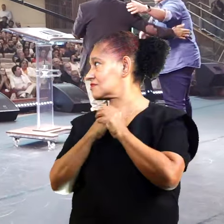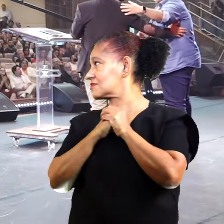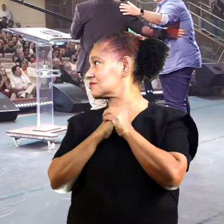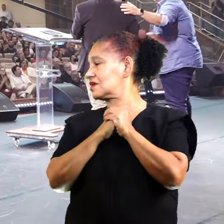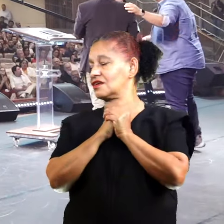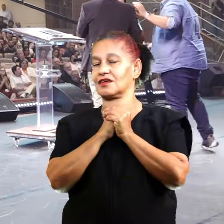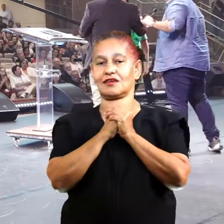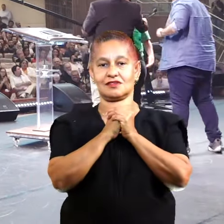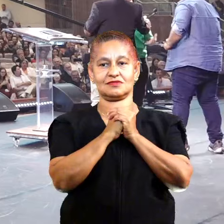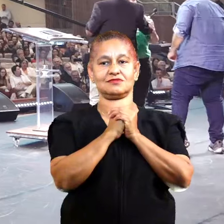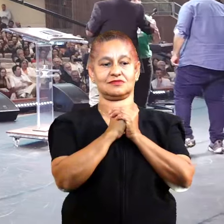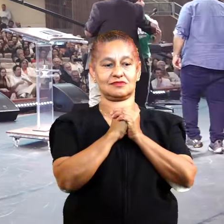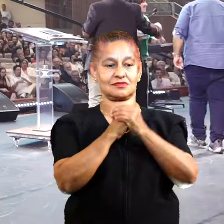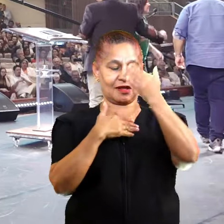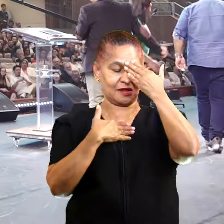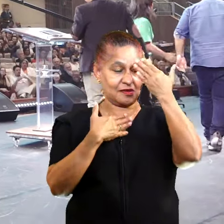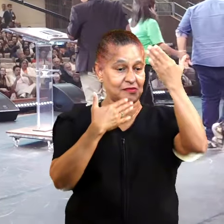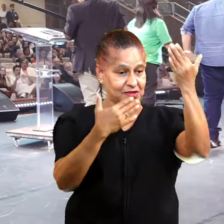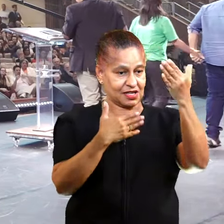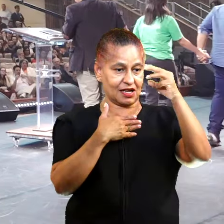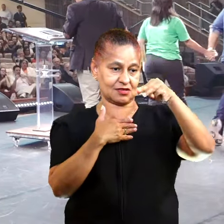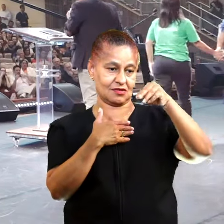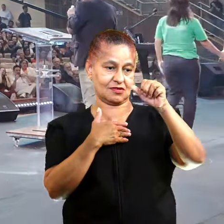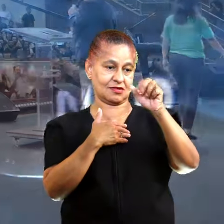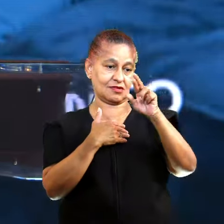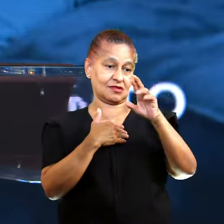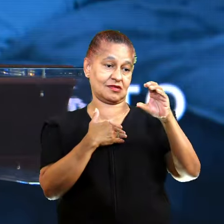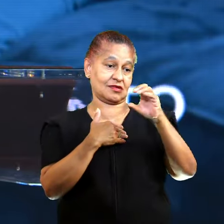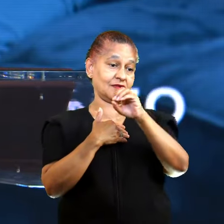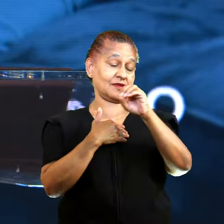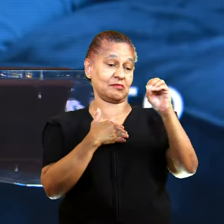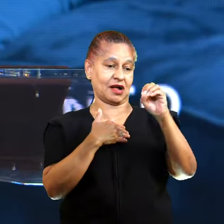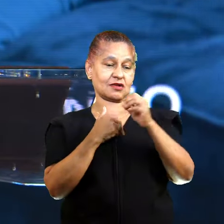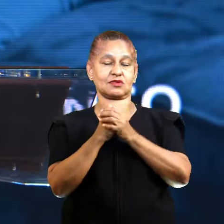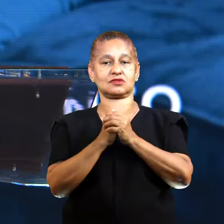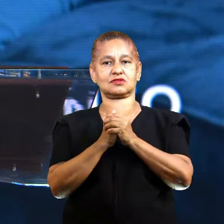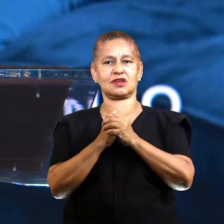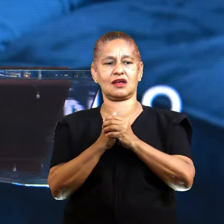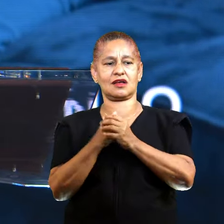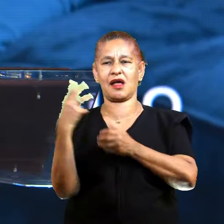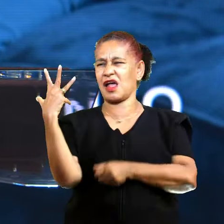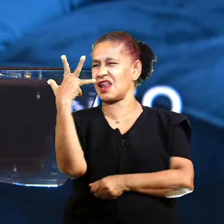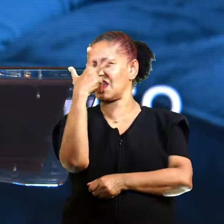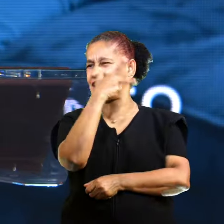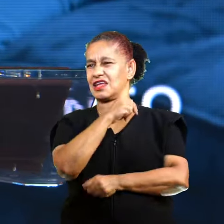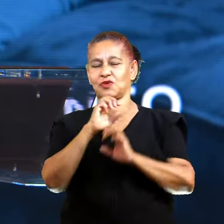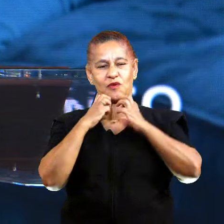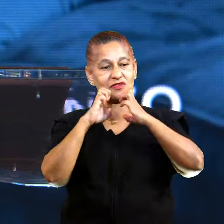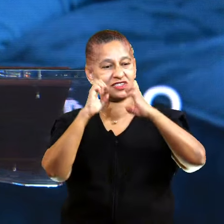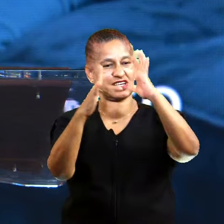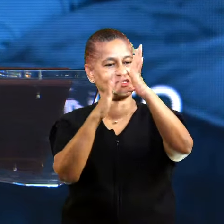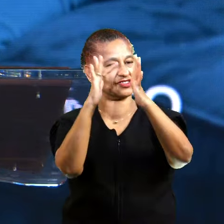Obrigado. Valeu, Daniel. Gente, é lindo. É o Evangelho, devolve a sanidade.